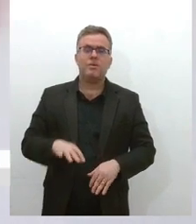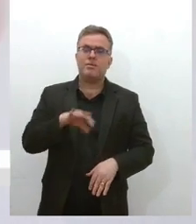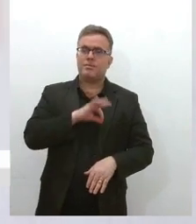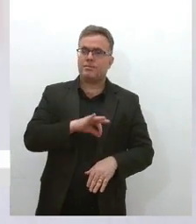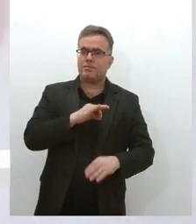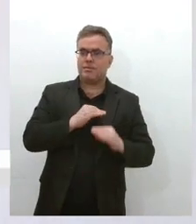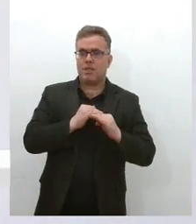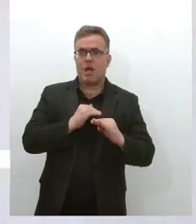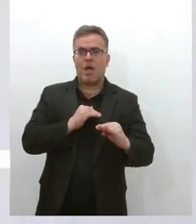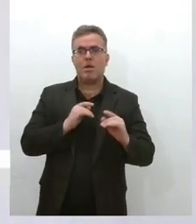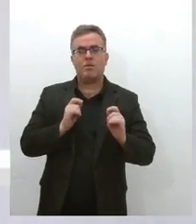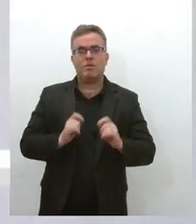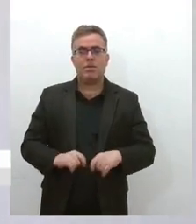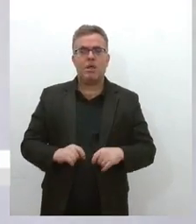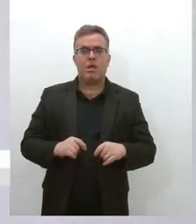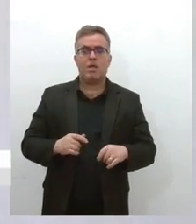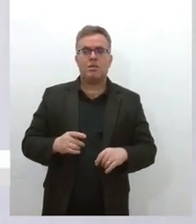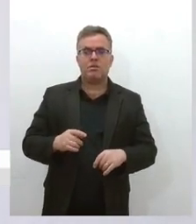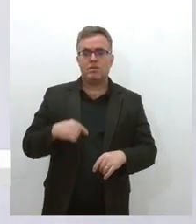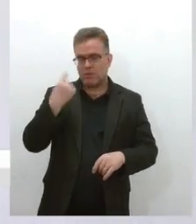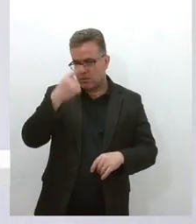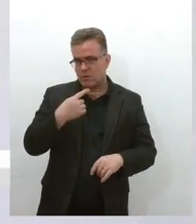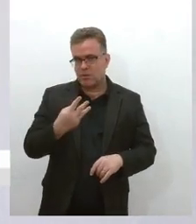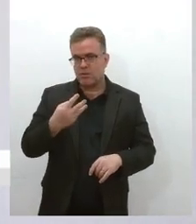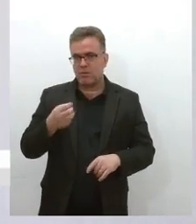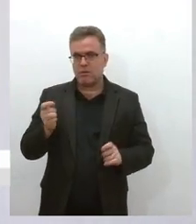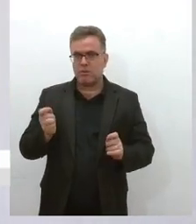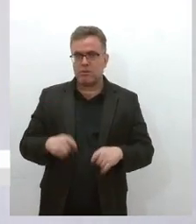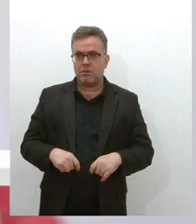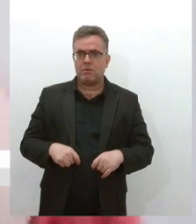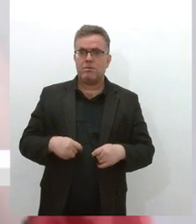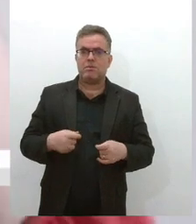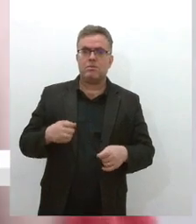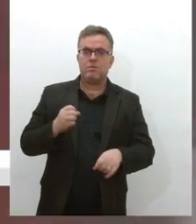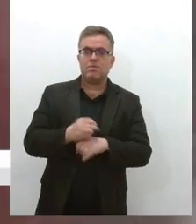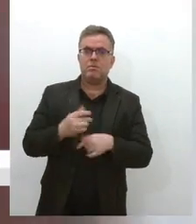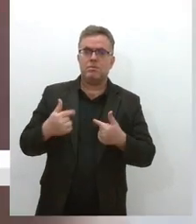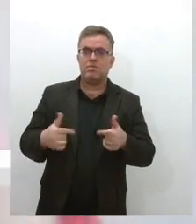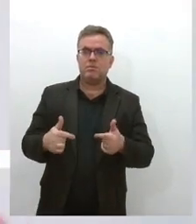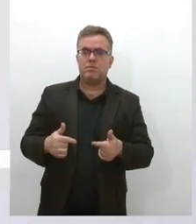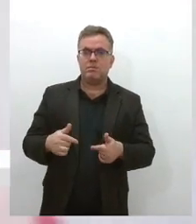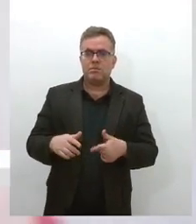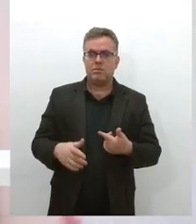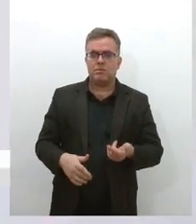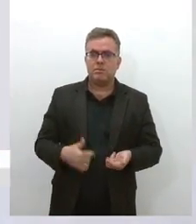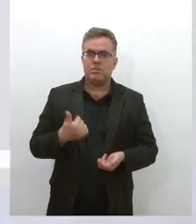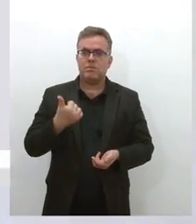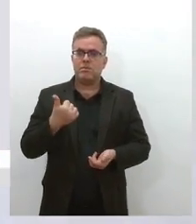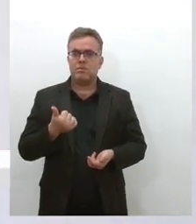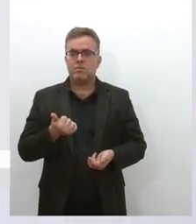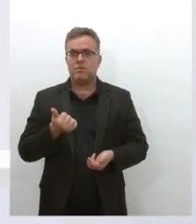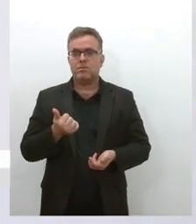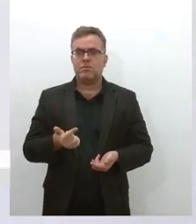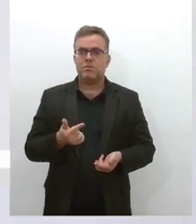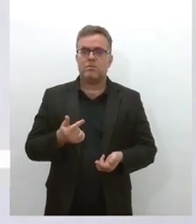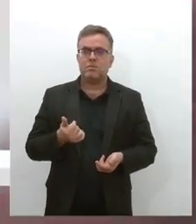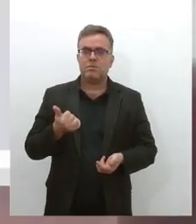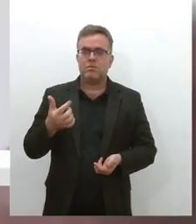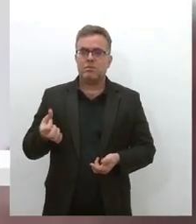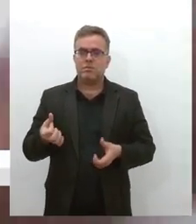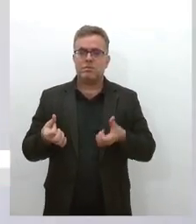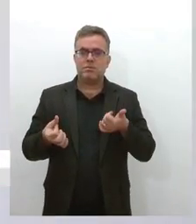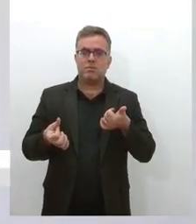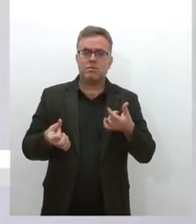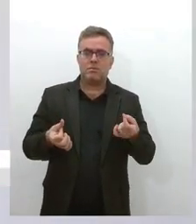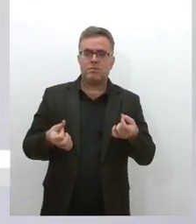durante 30 horas, e, às vezes, aí o empregador vai e contrata essa pessoa por 16, dois vínculos de 16 horas, para não